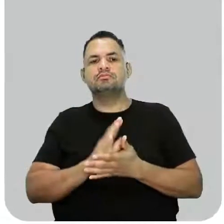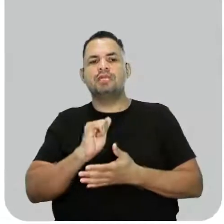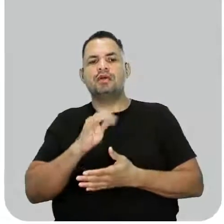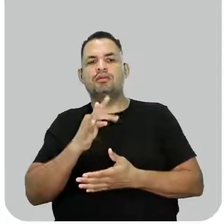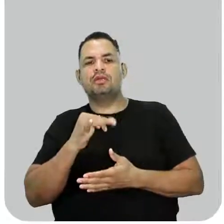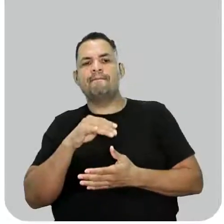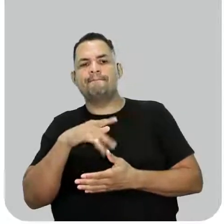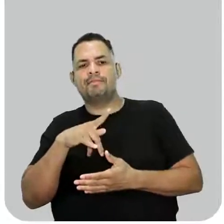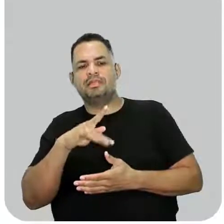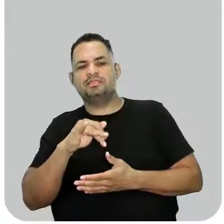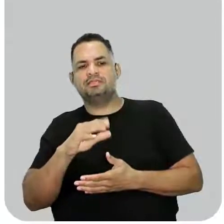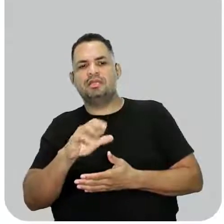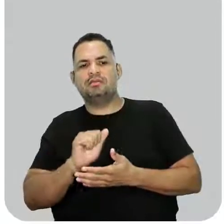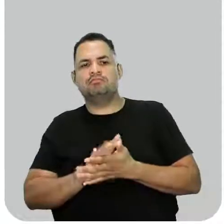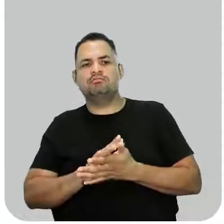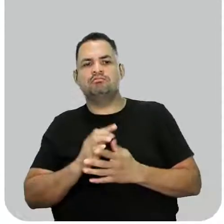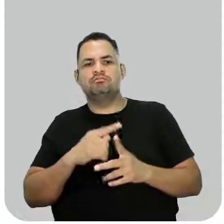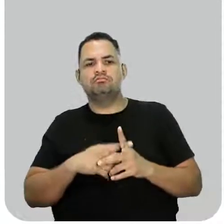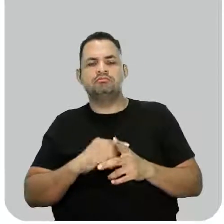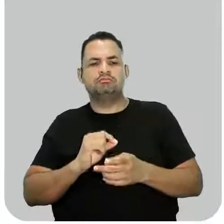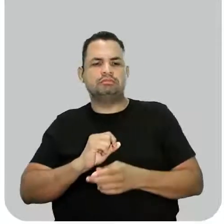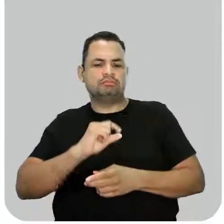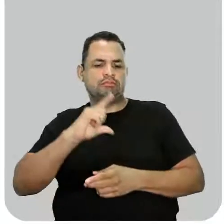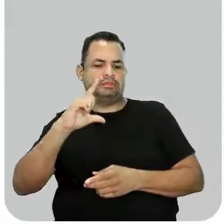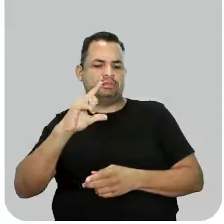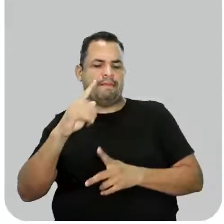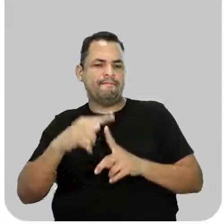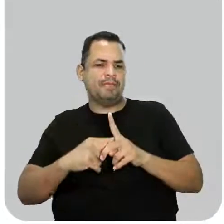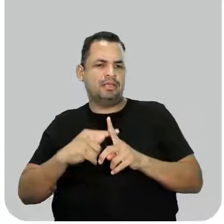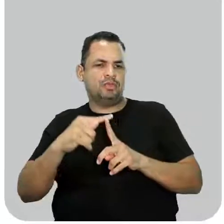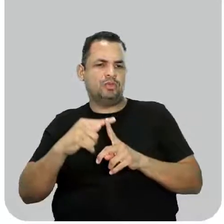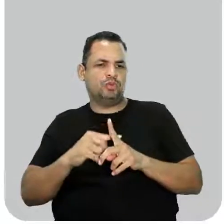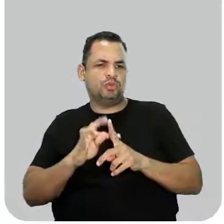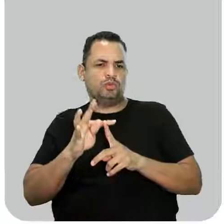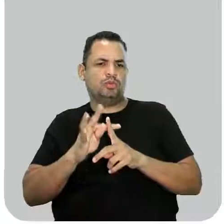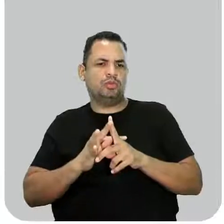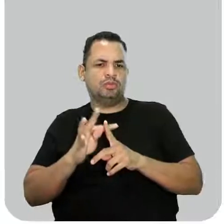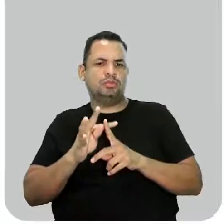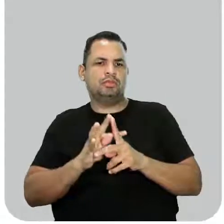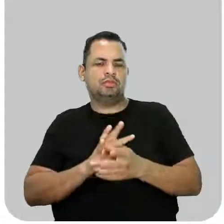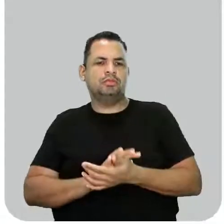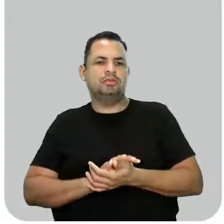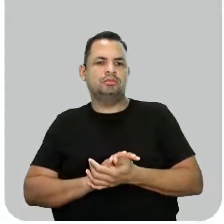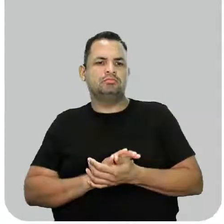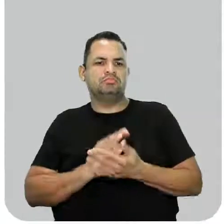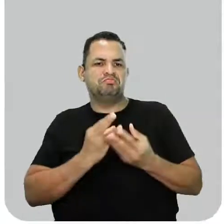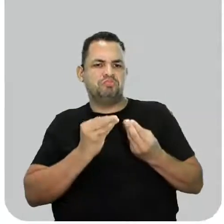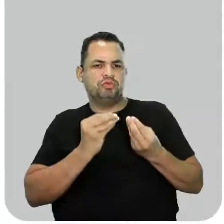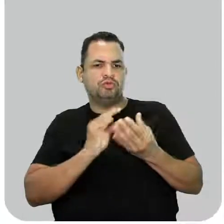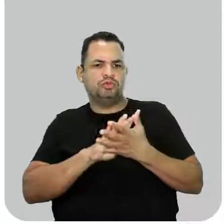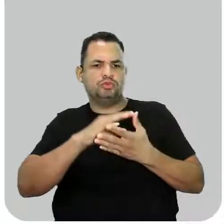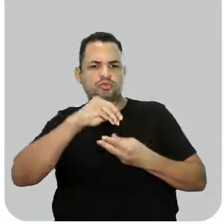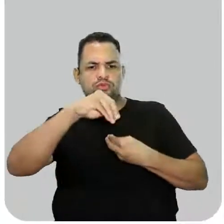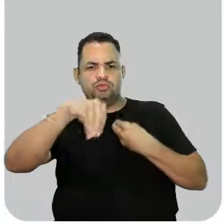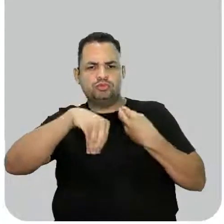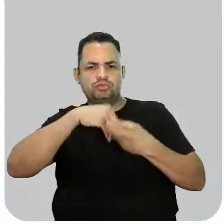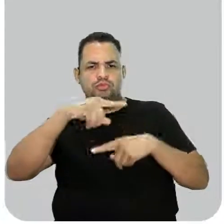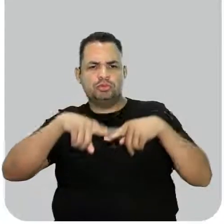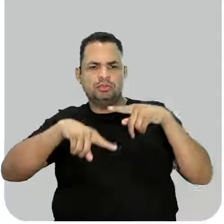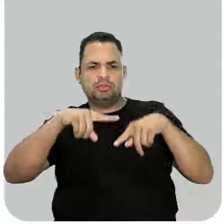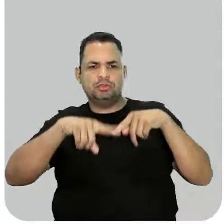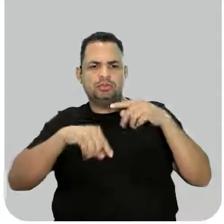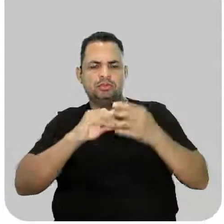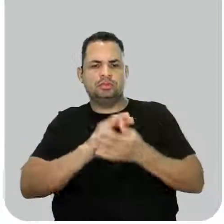pressão, letra B, alta temperatura, letra C, excesso de reagentes,